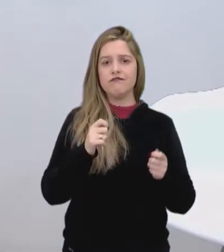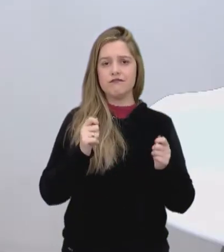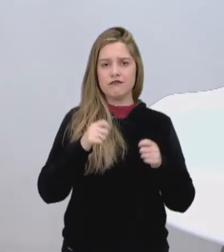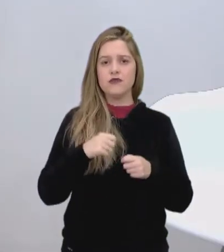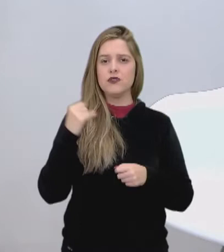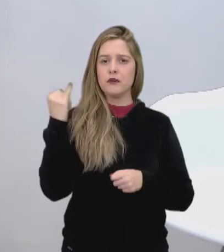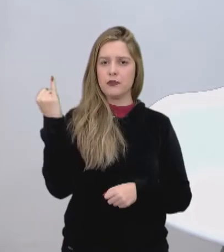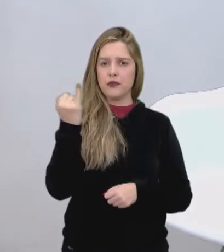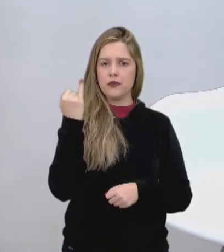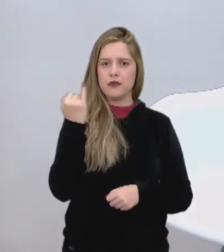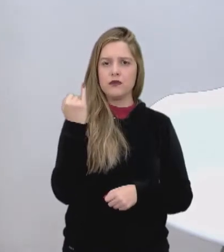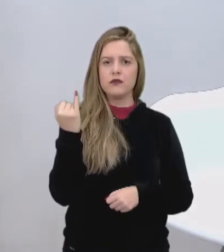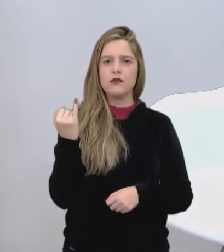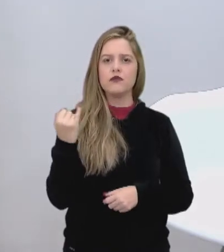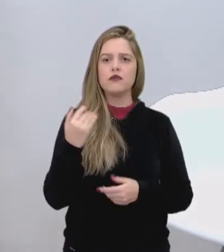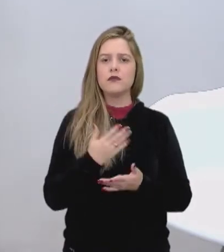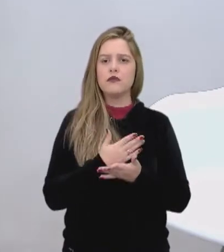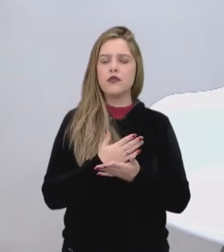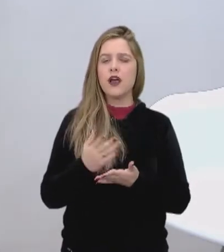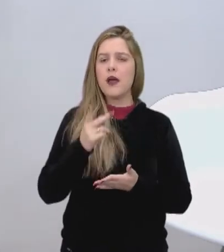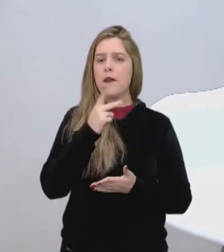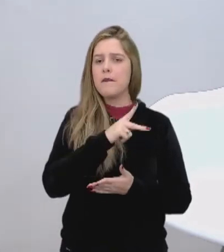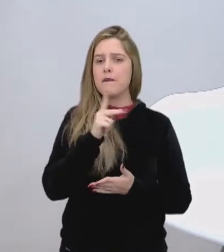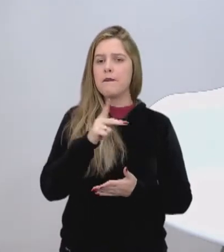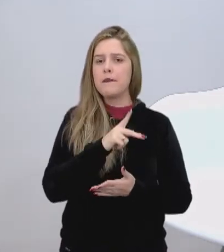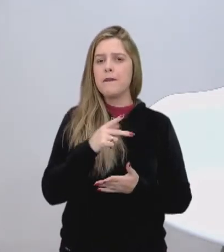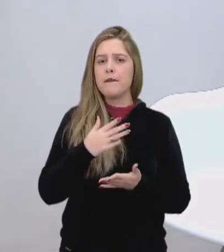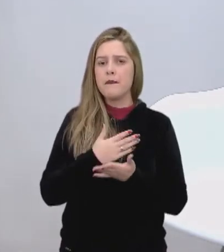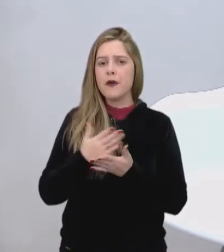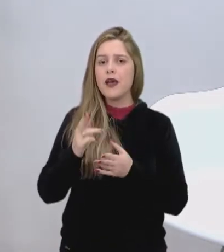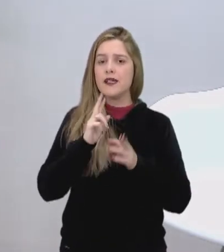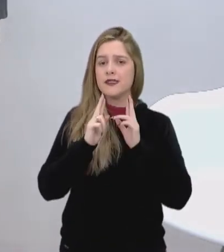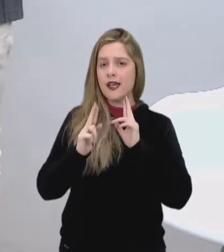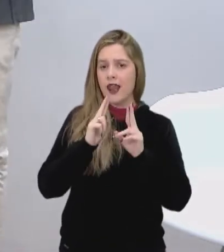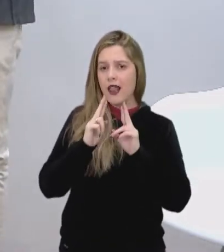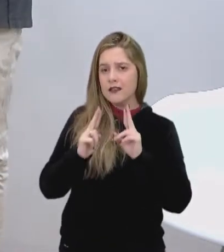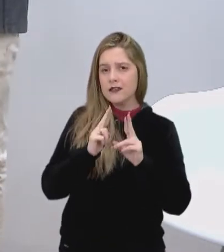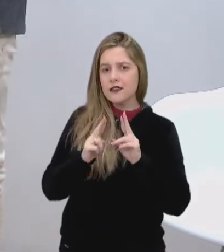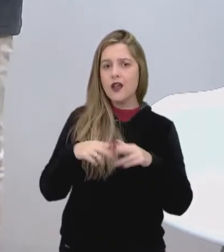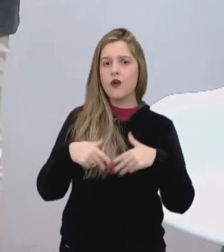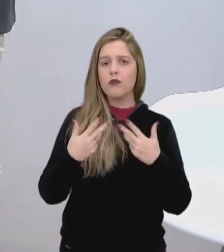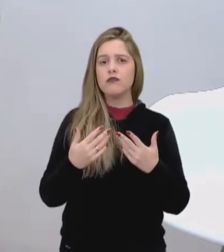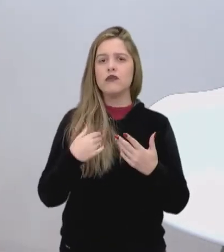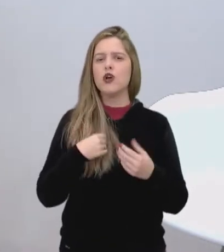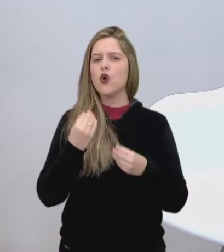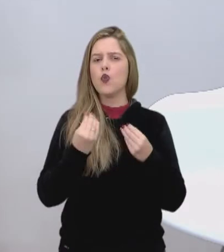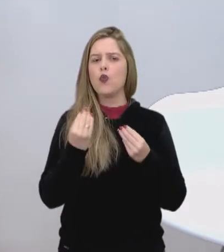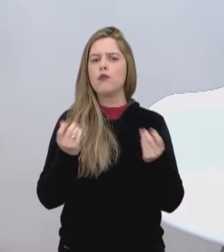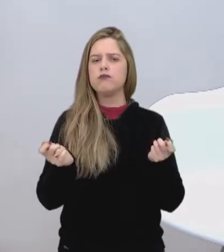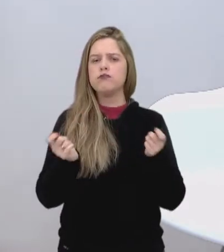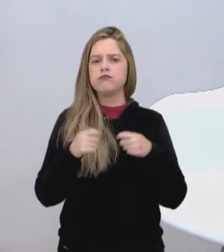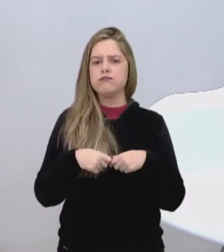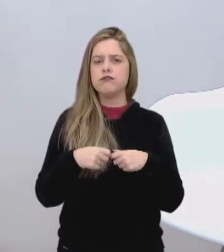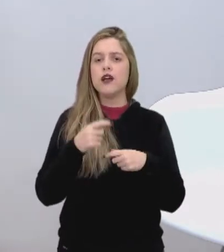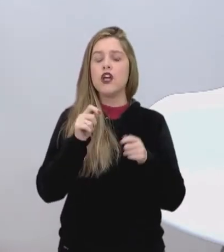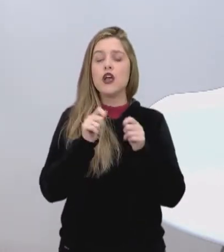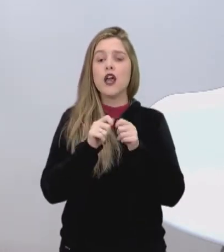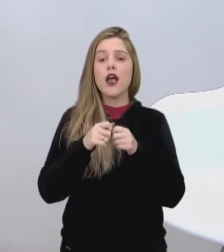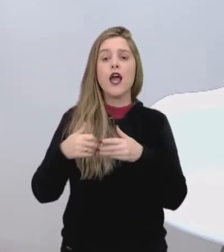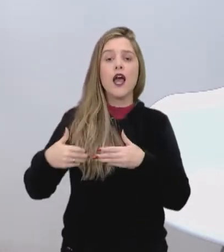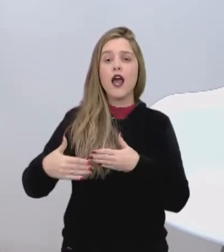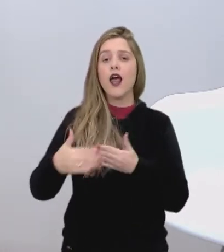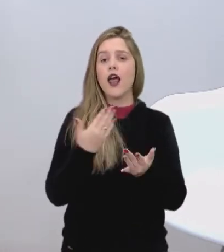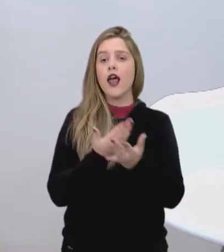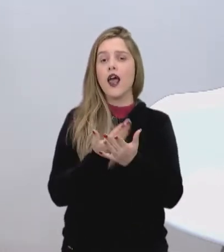importante. Daqui a pouco a professora vai comentar essa relação. Porque olha o que acontece. A gente vai passar a